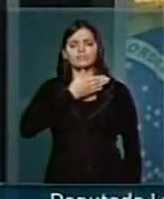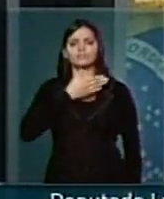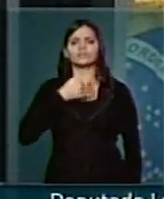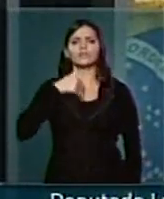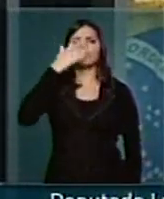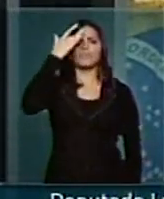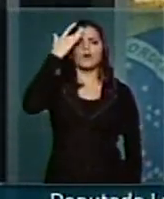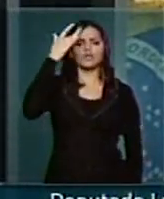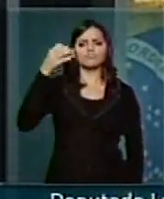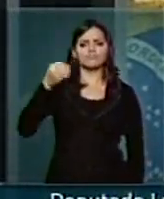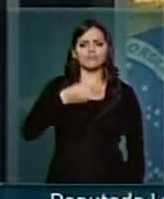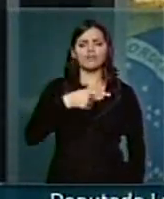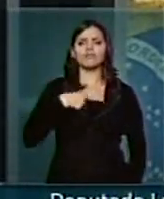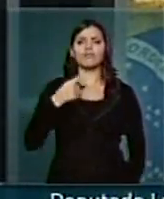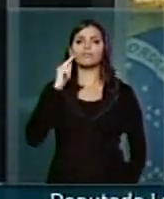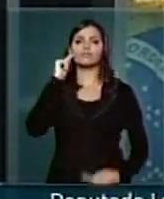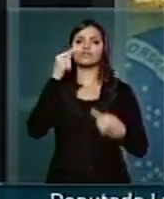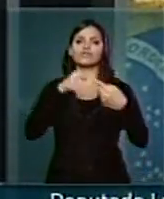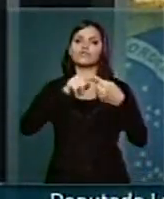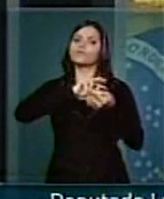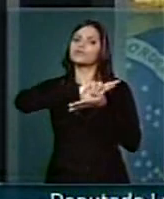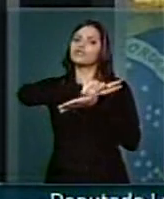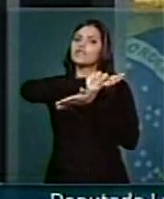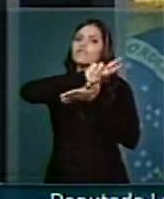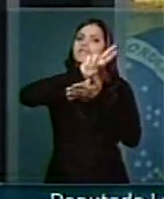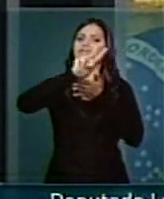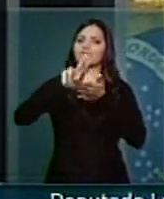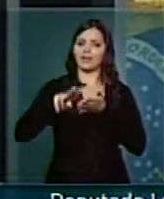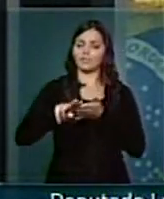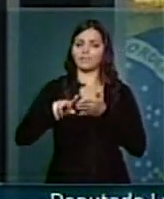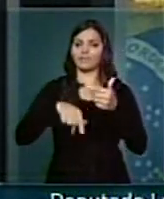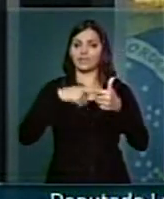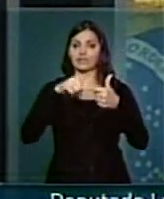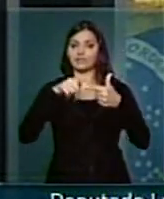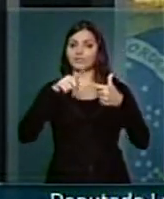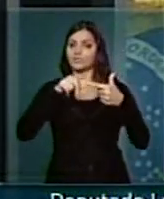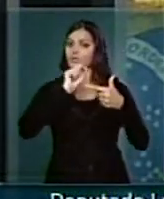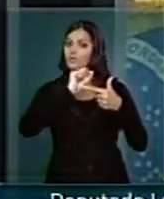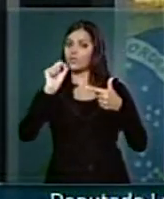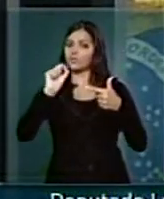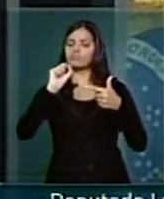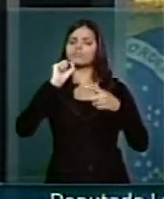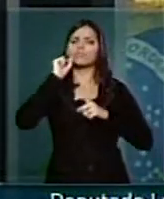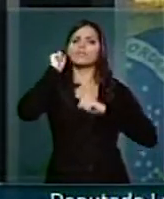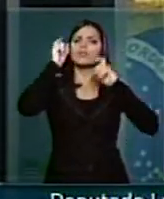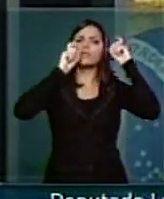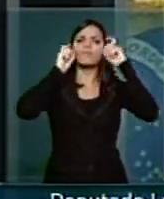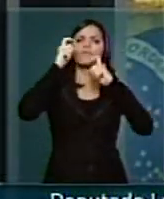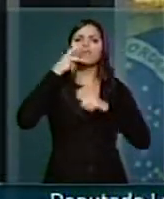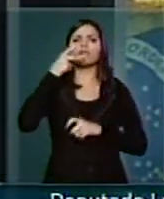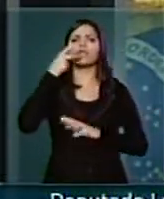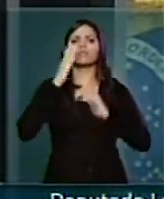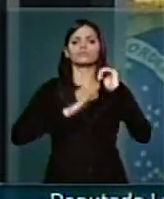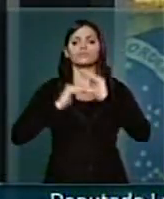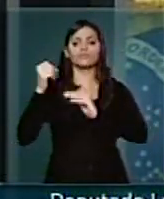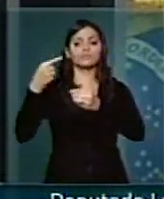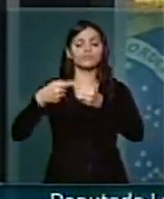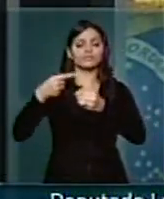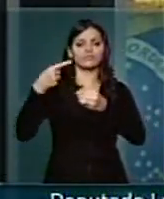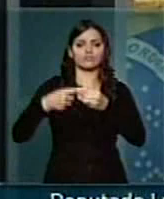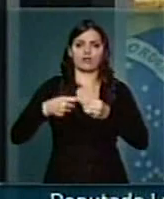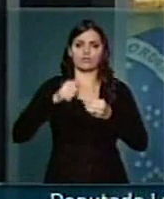modernas e que busque diversificar. O segundo ponto, quando nós nos preocupamos em falar sobre a cidade,